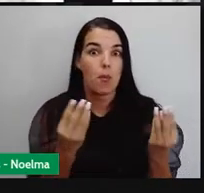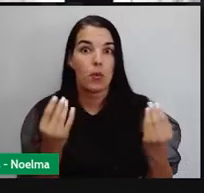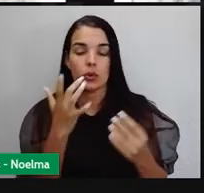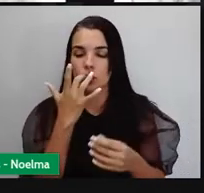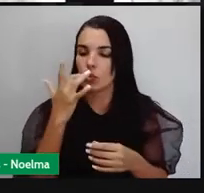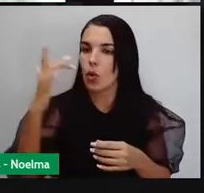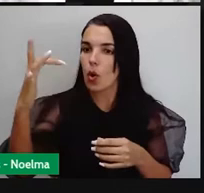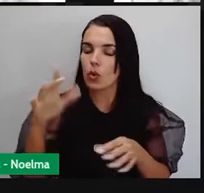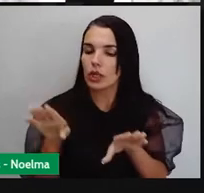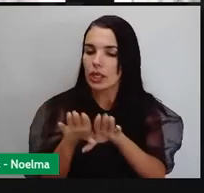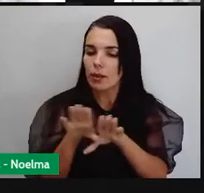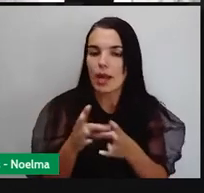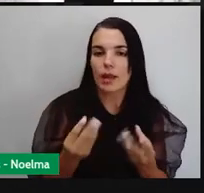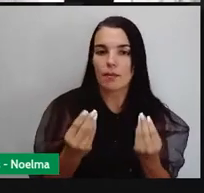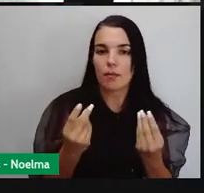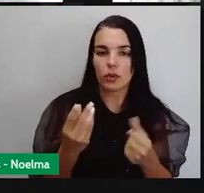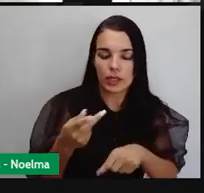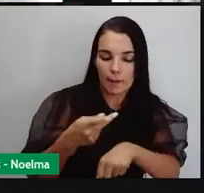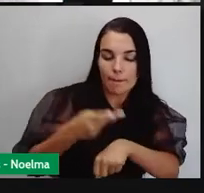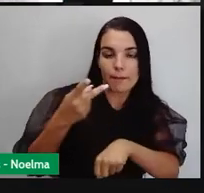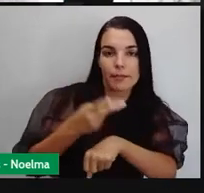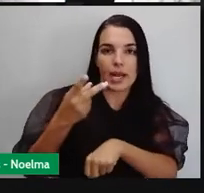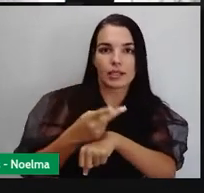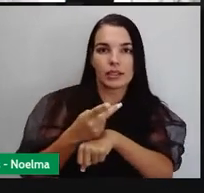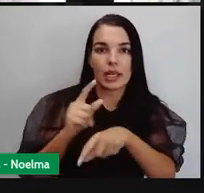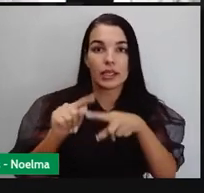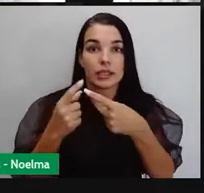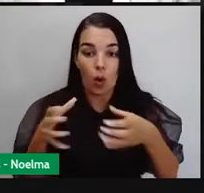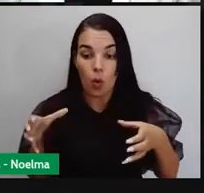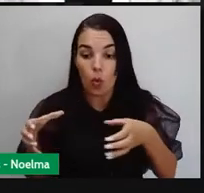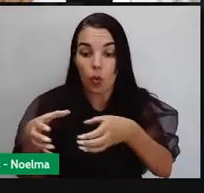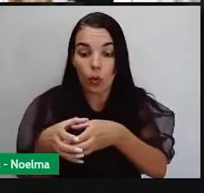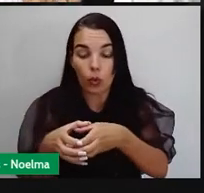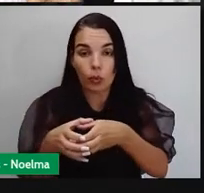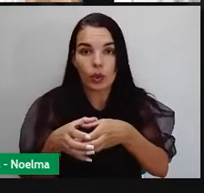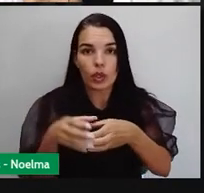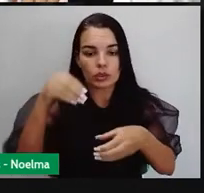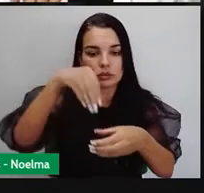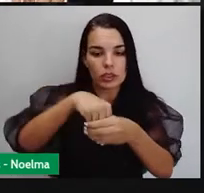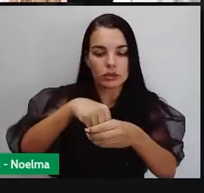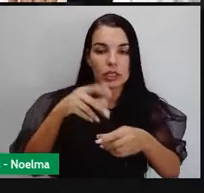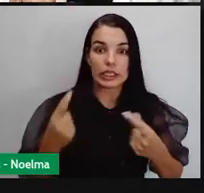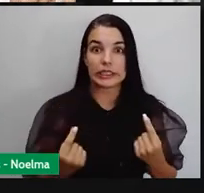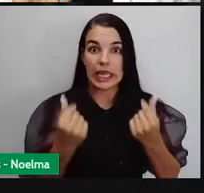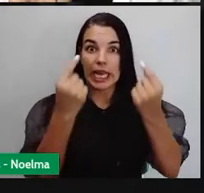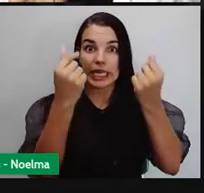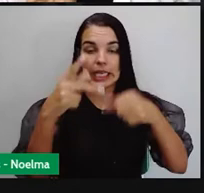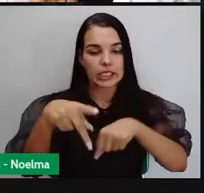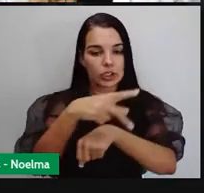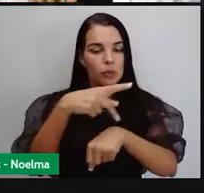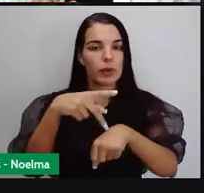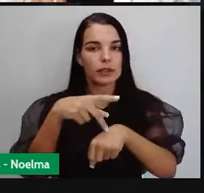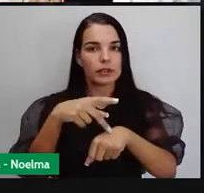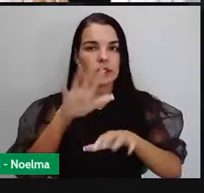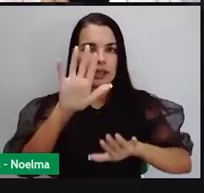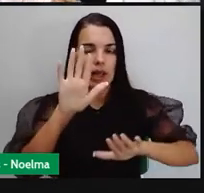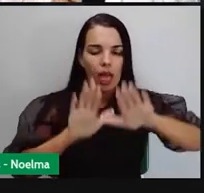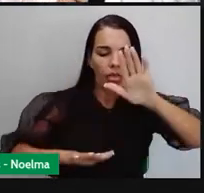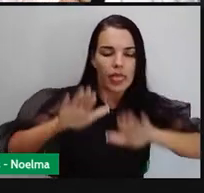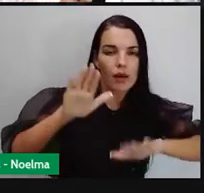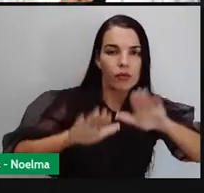e muita prata. Isso é o que compõe a riqueza de uma nação. Talvez, ouvindo isso,